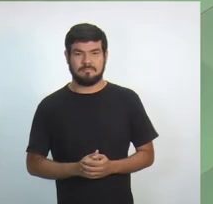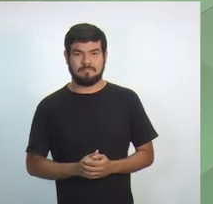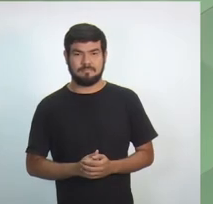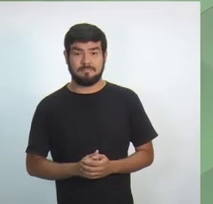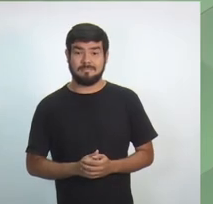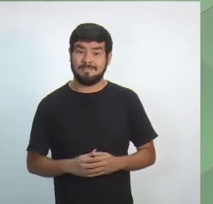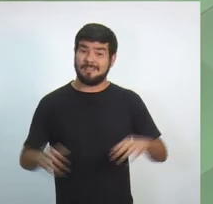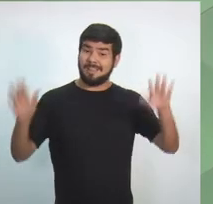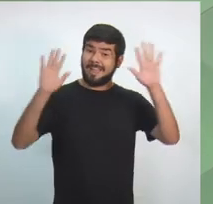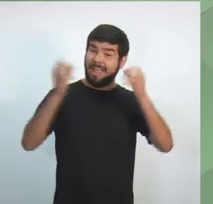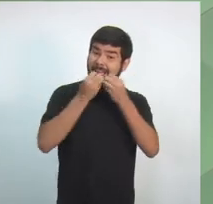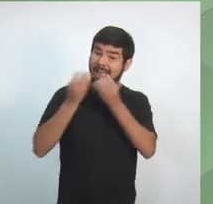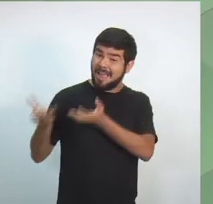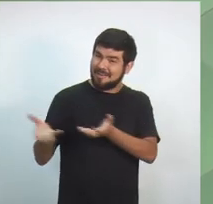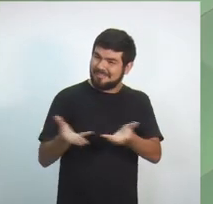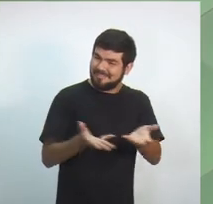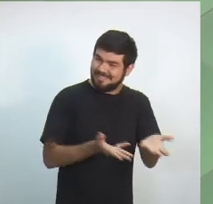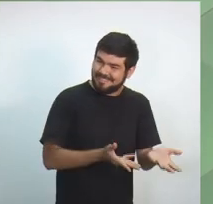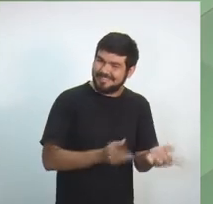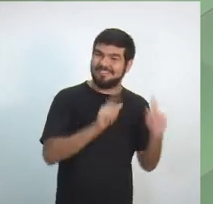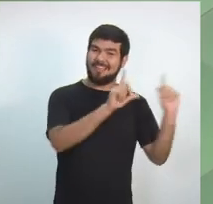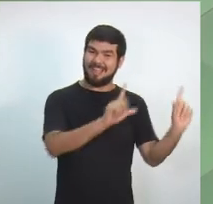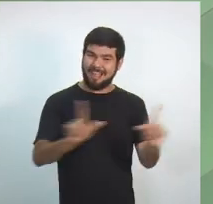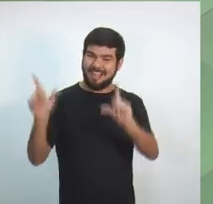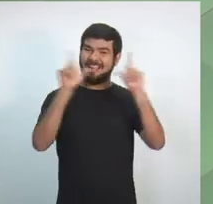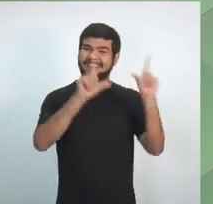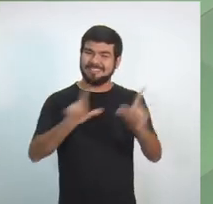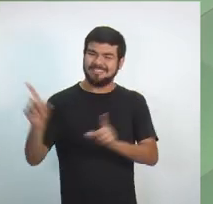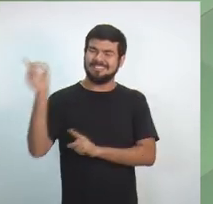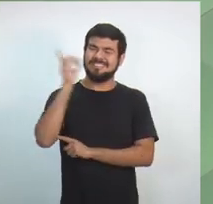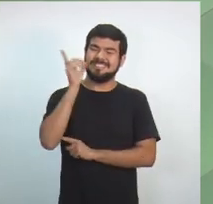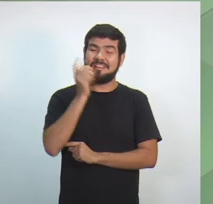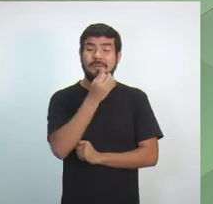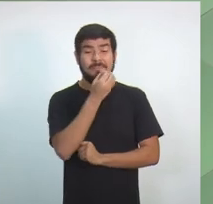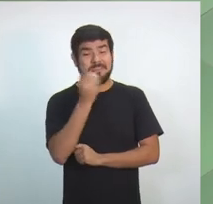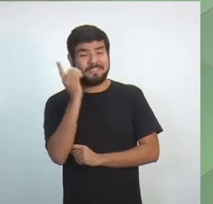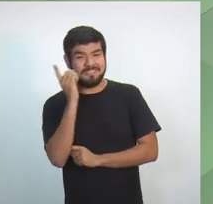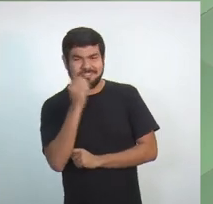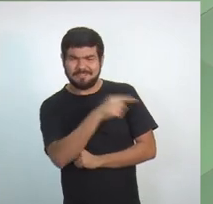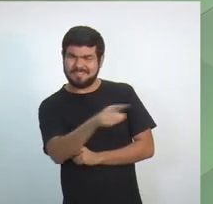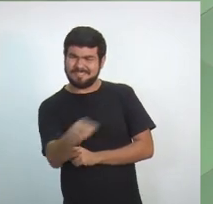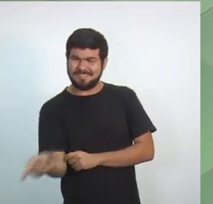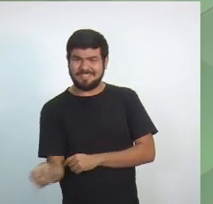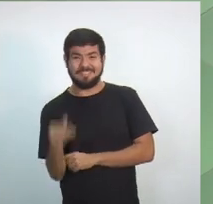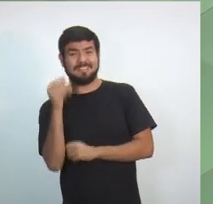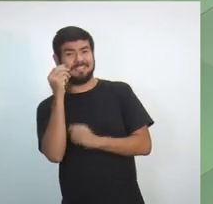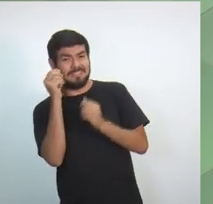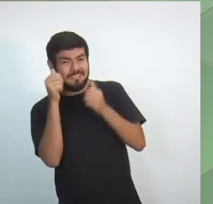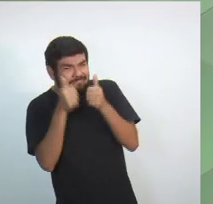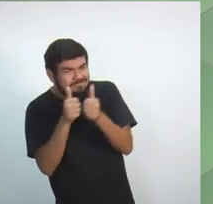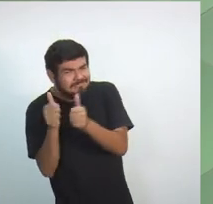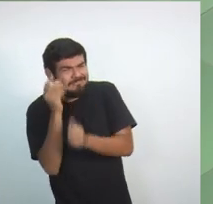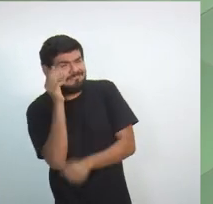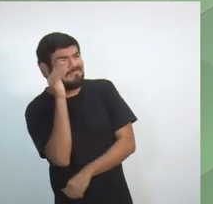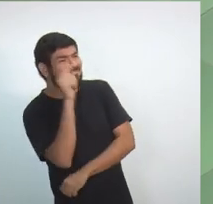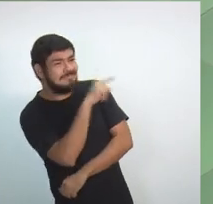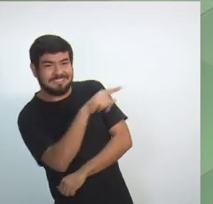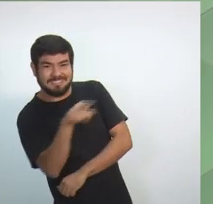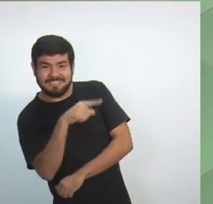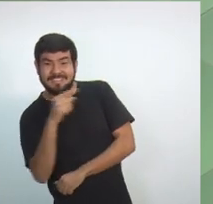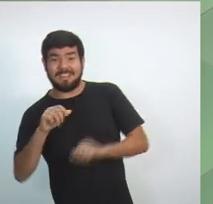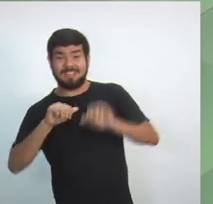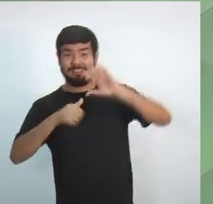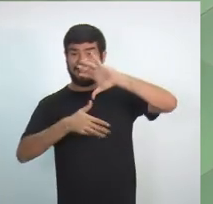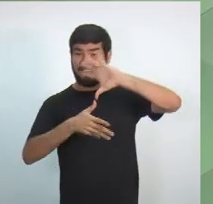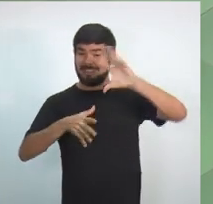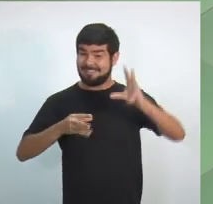Seja bem-vinda à vinheta de todos os dias, né? Olá, muito bom dia para você que está acompanhando aqui a programação da TV em Tempo. Hoje o nosso Agora